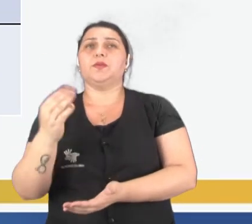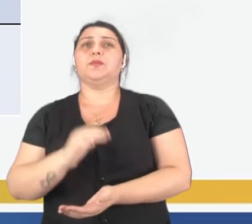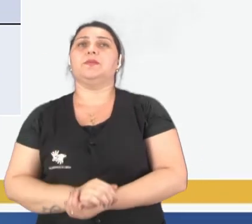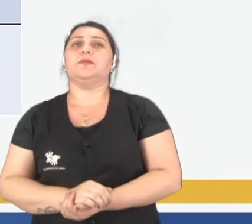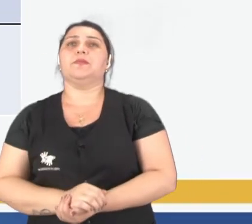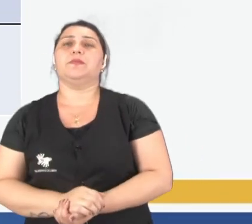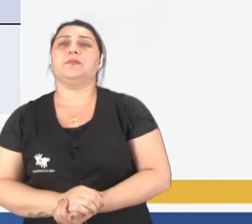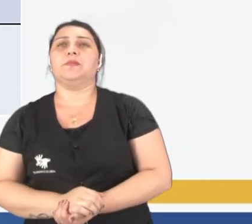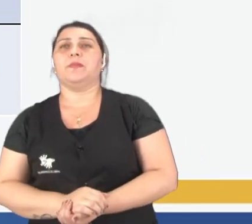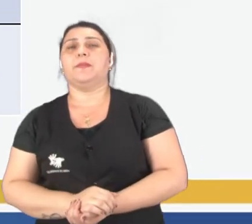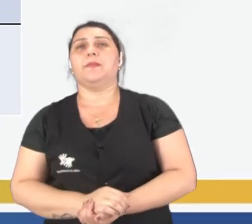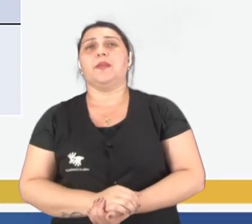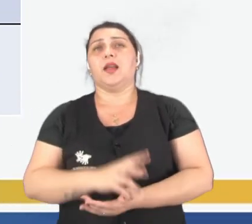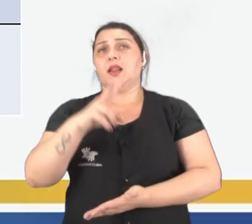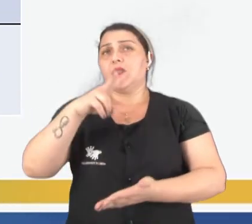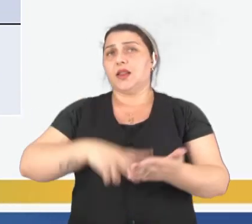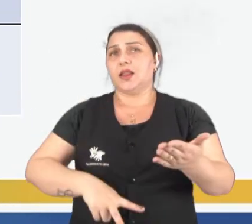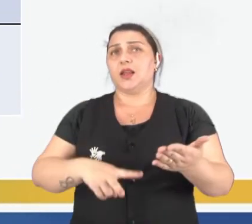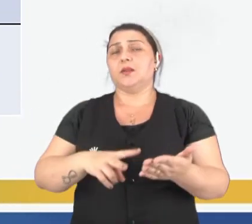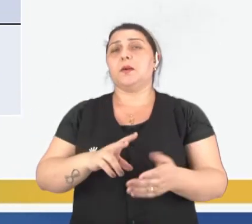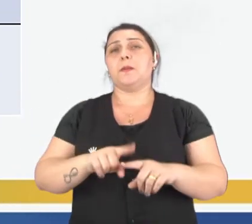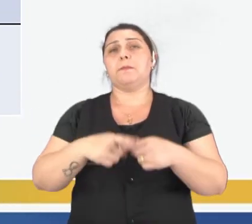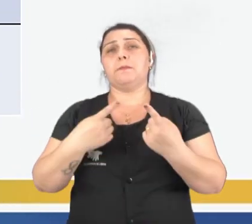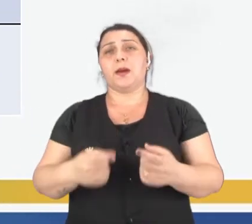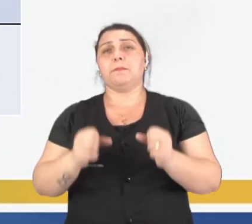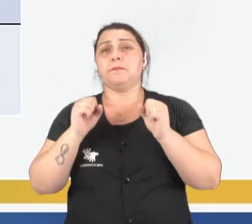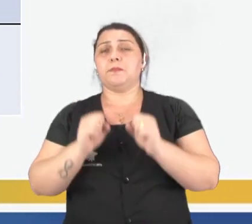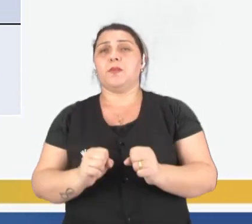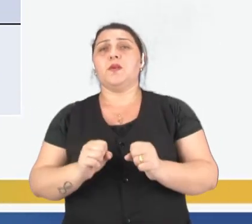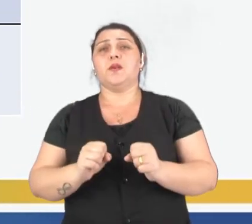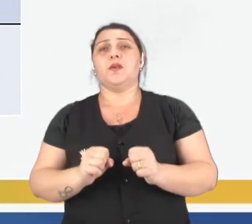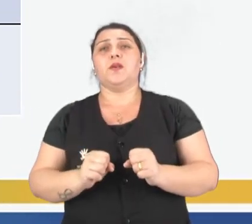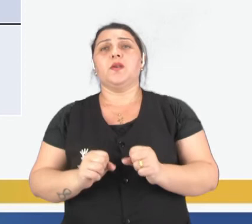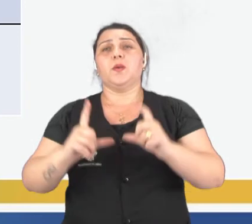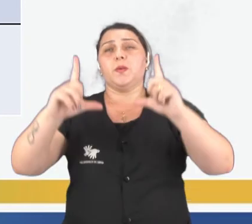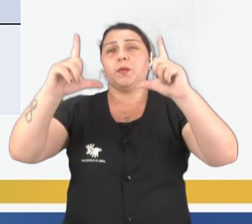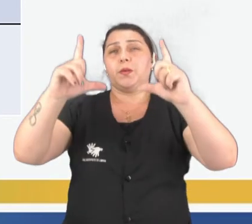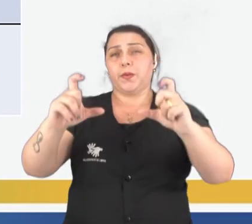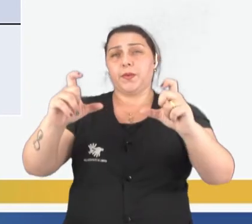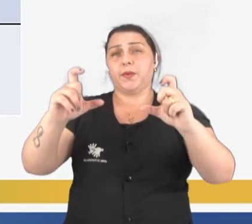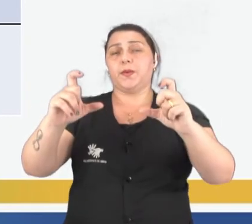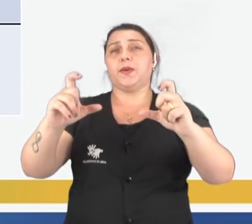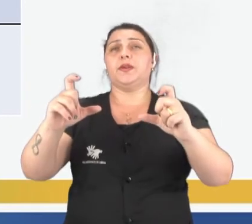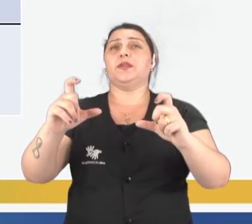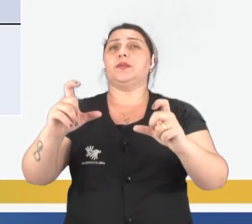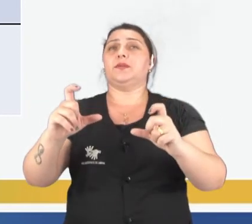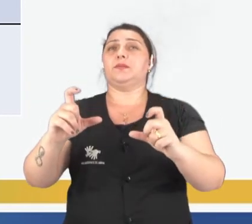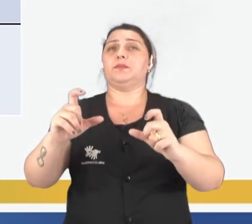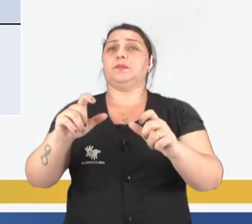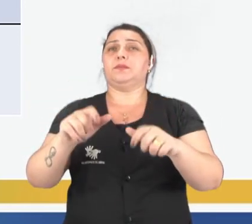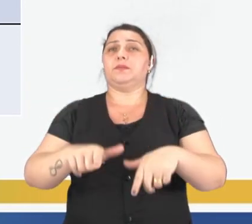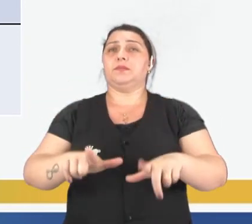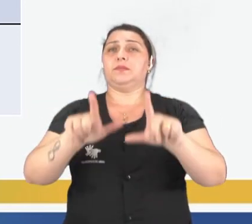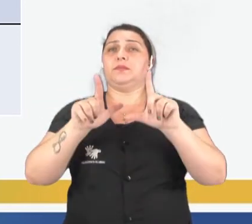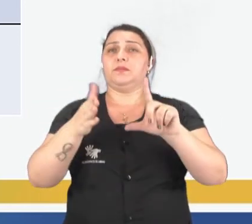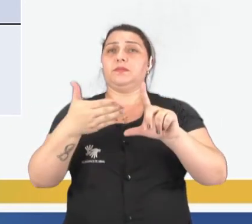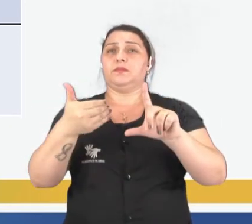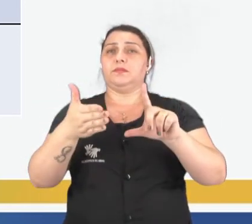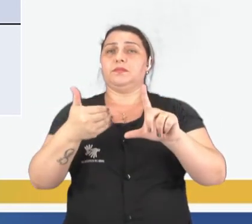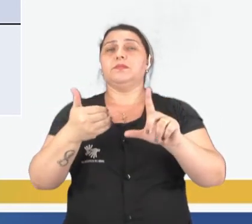falso, tá? A gente não vai dar pra estar lá lendo tudo, mas você pode estar printando, acompanhando a gente aí pelas plataformas,